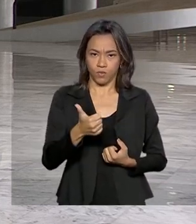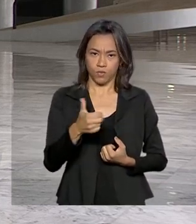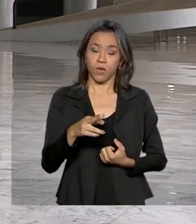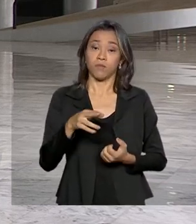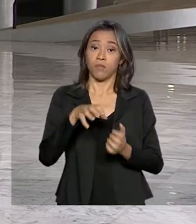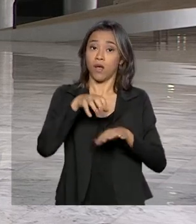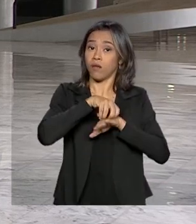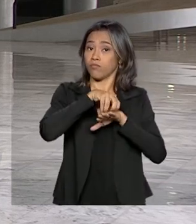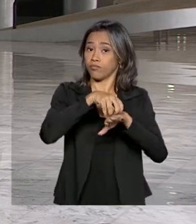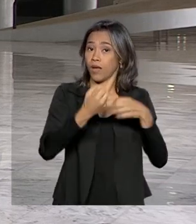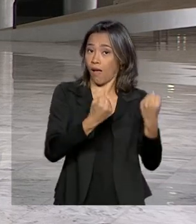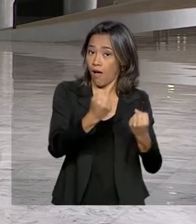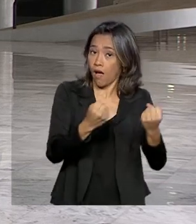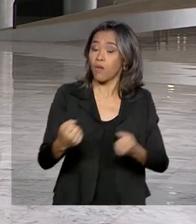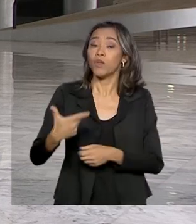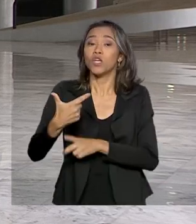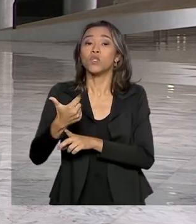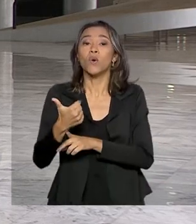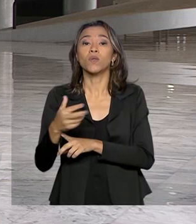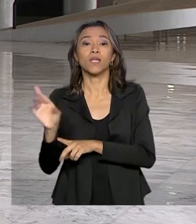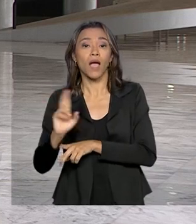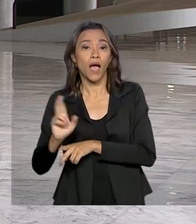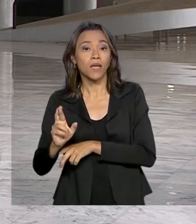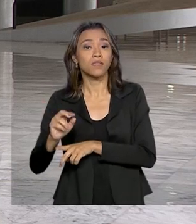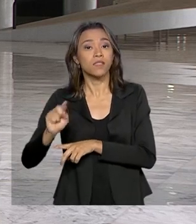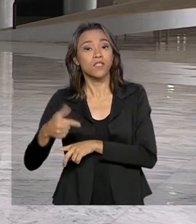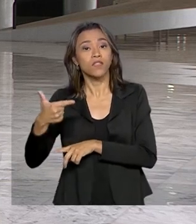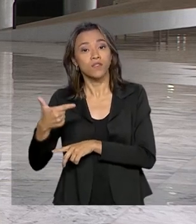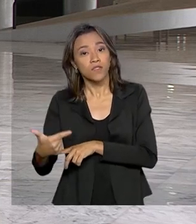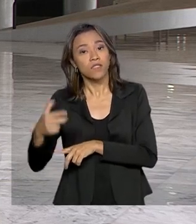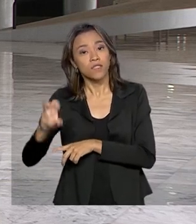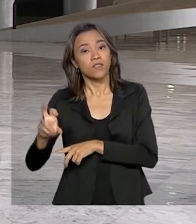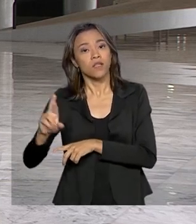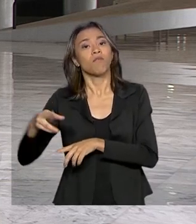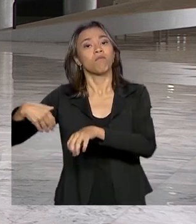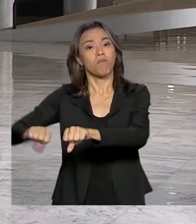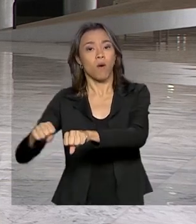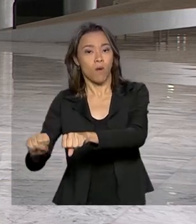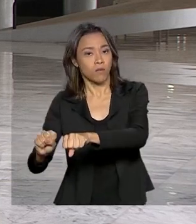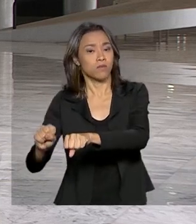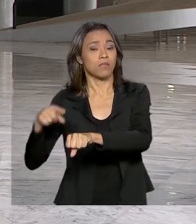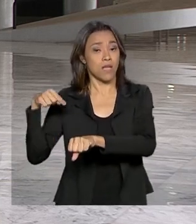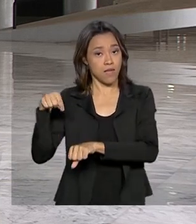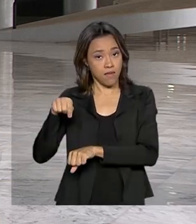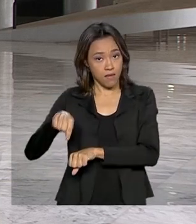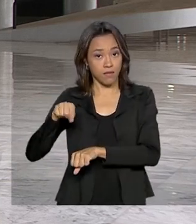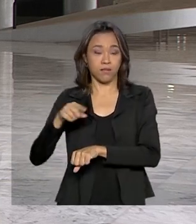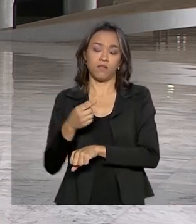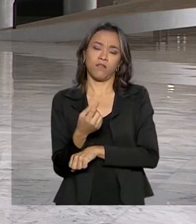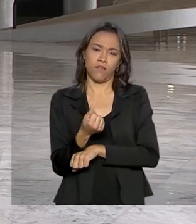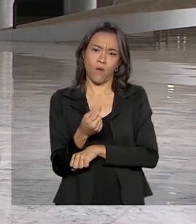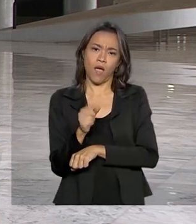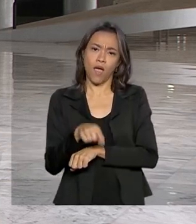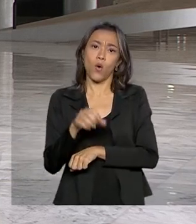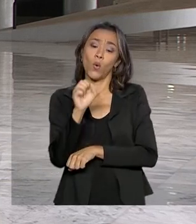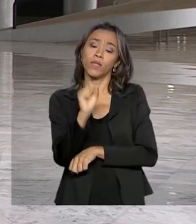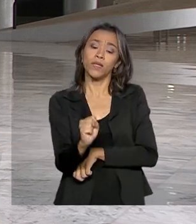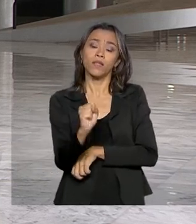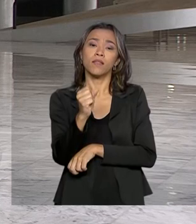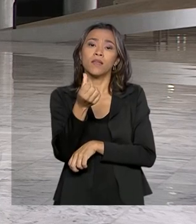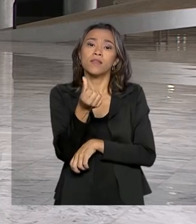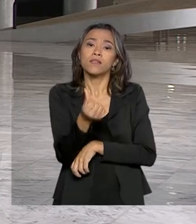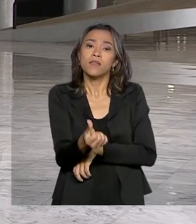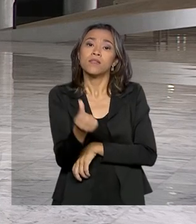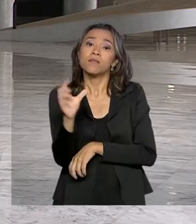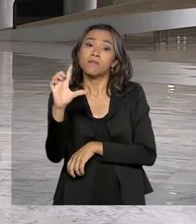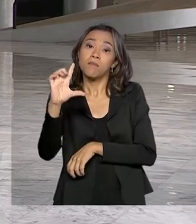e de R 12,25 para motos, valor que é até 86% menor do que